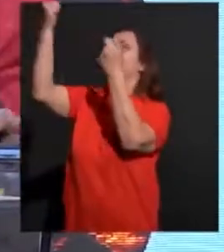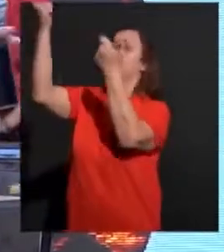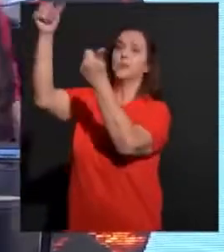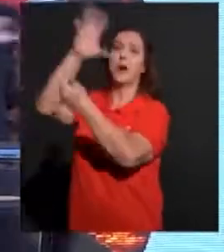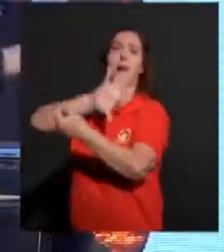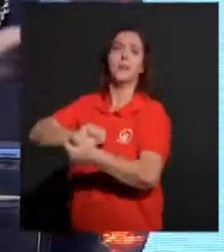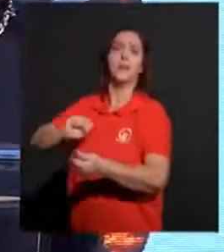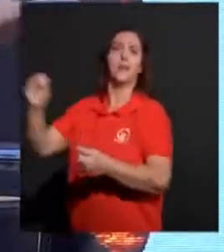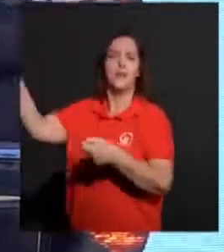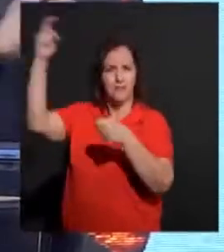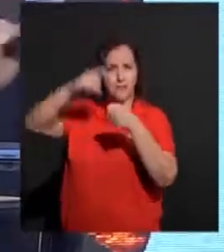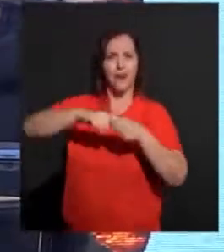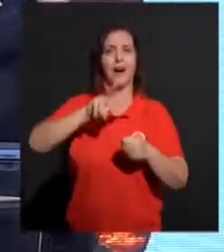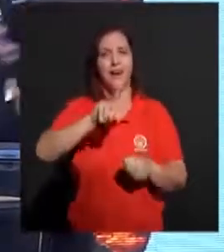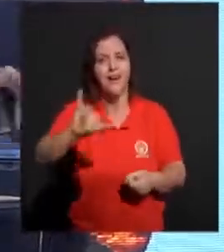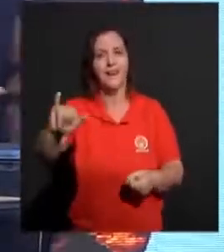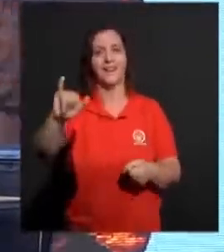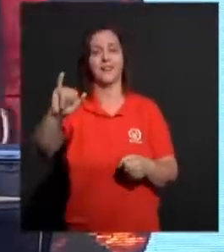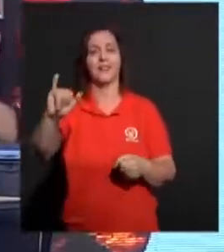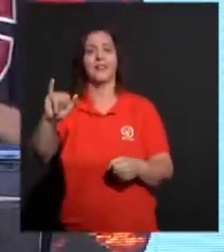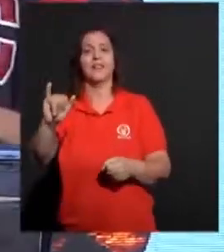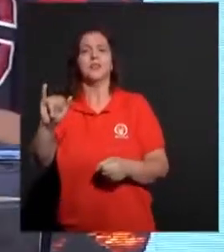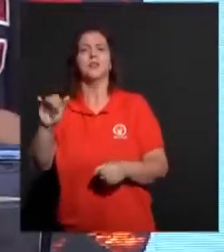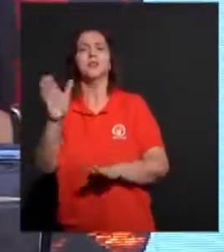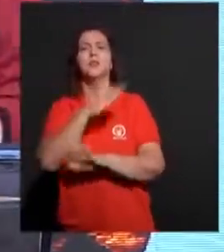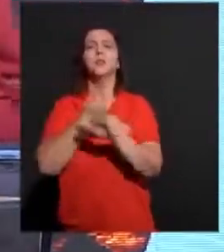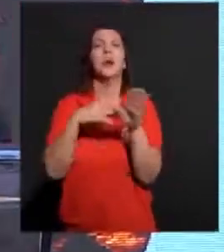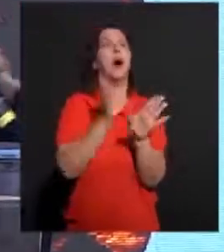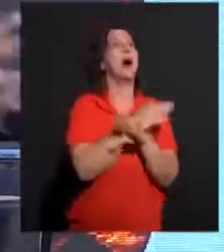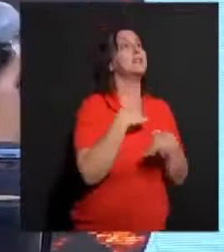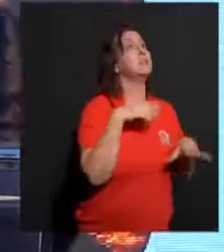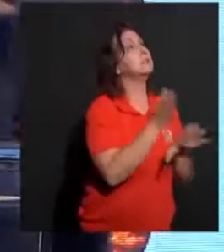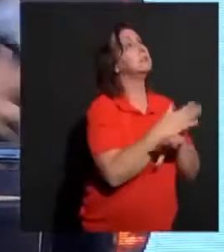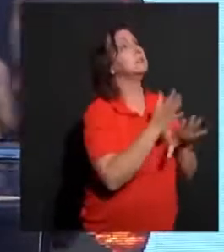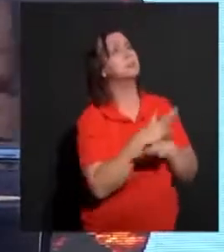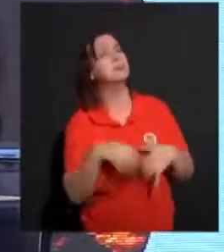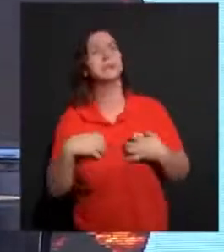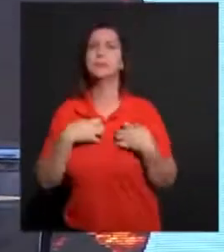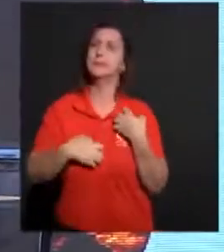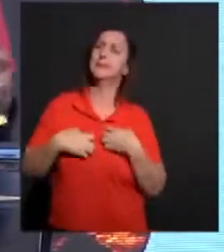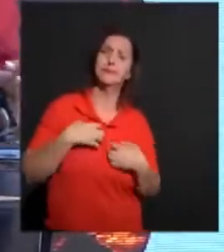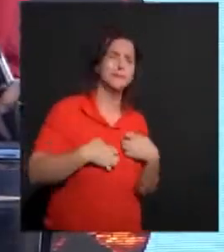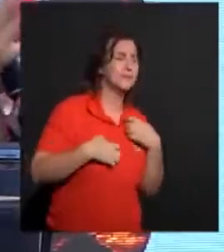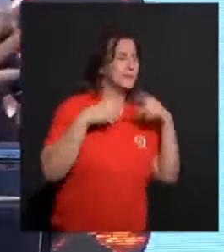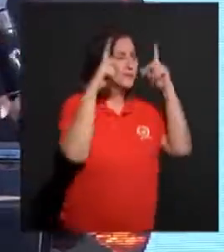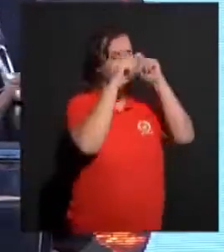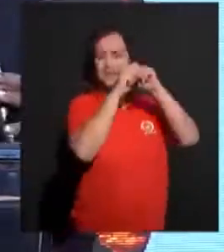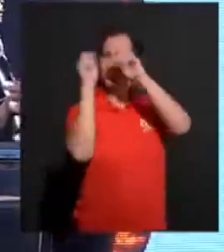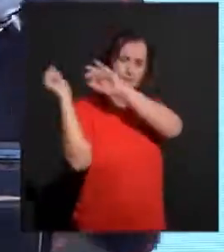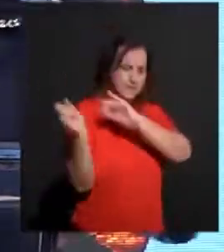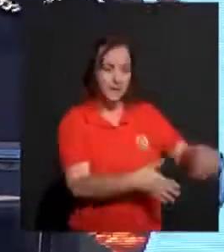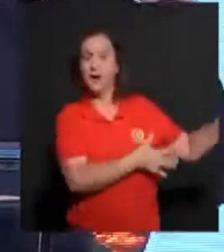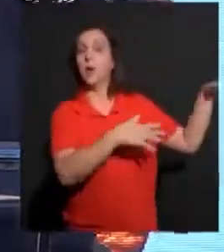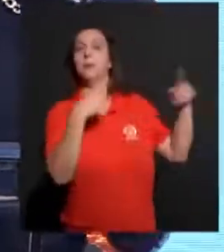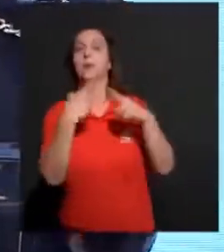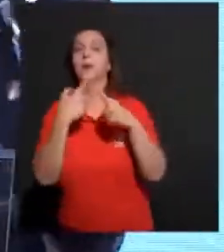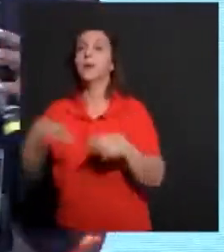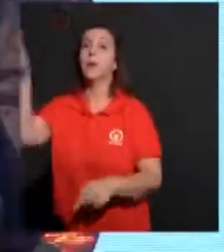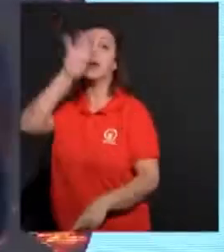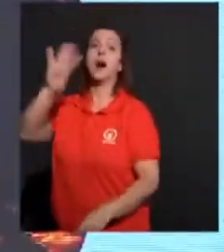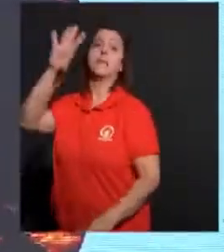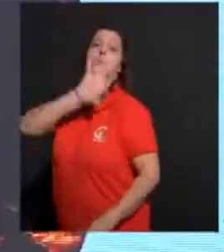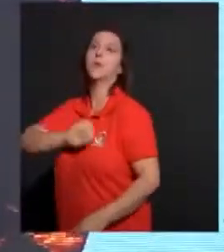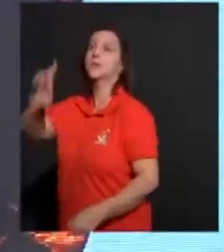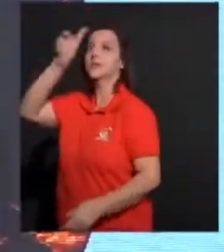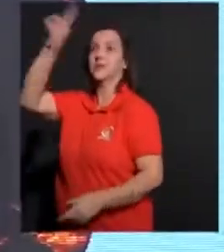tudo. Tudo que é aquilo. Que possa ter. Me distraído. Me abatido. Me desanimado. Isso não prevalecerá. Porque o amor